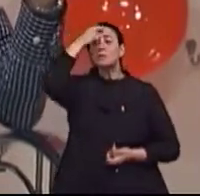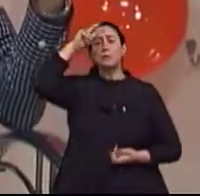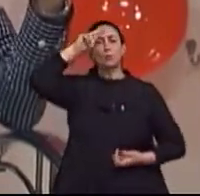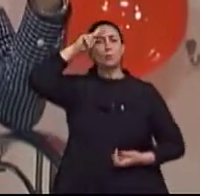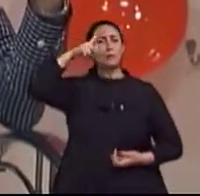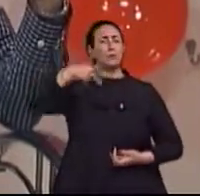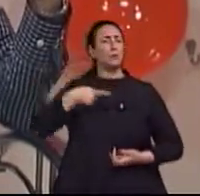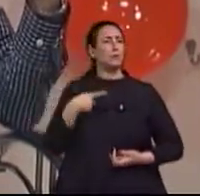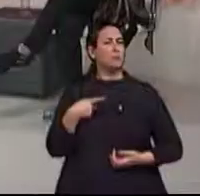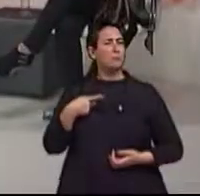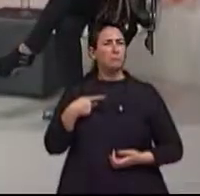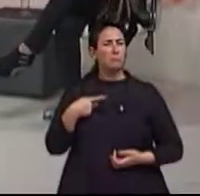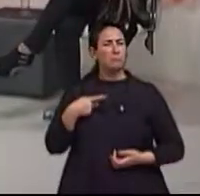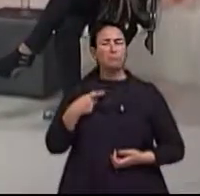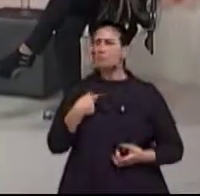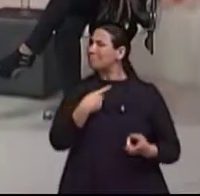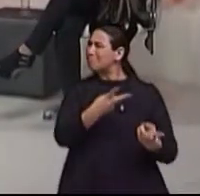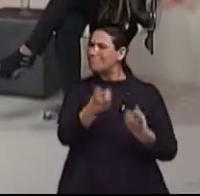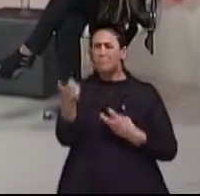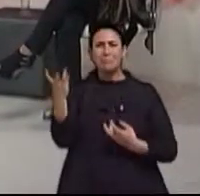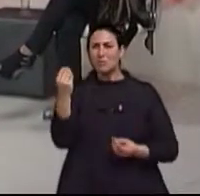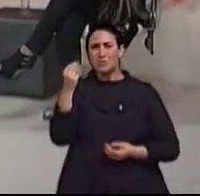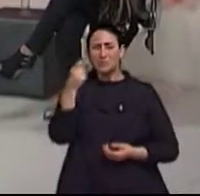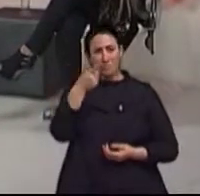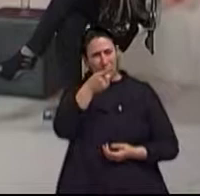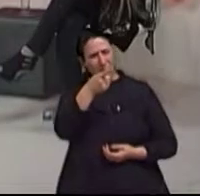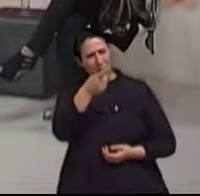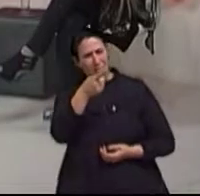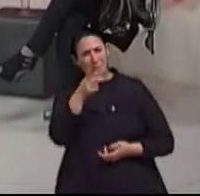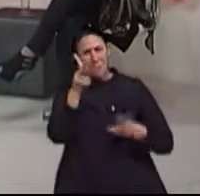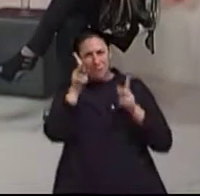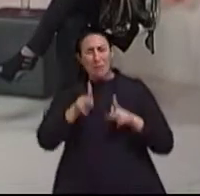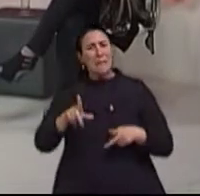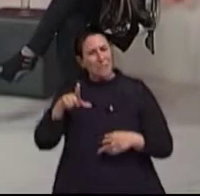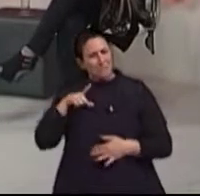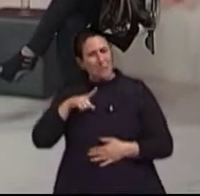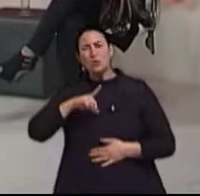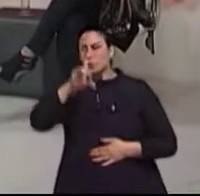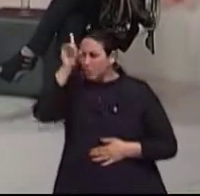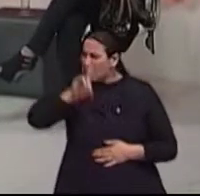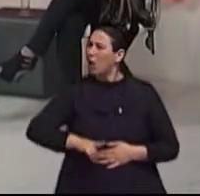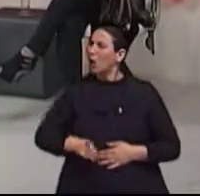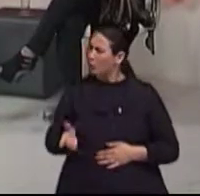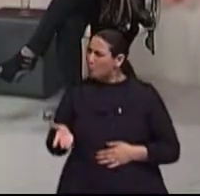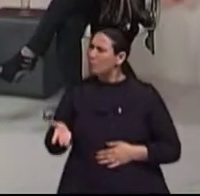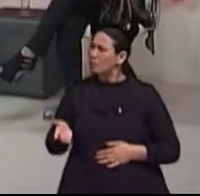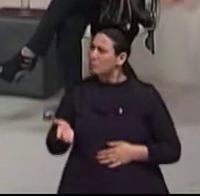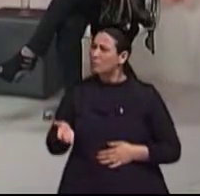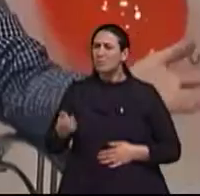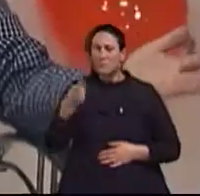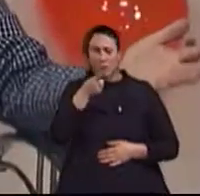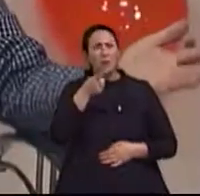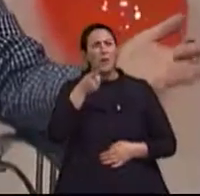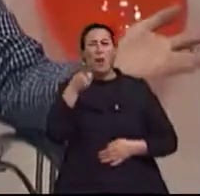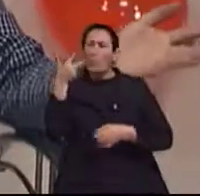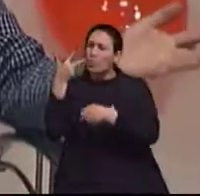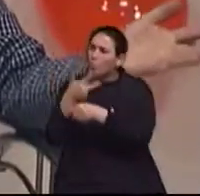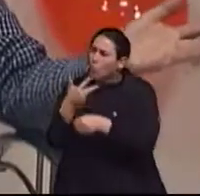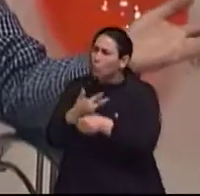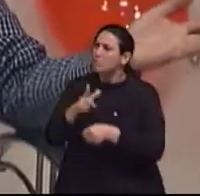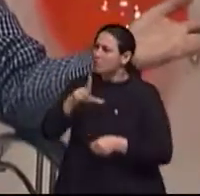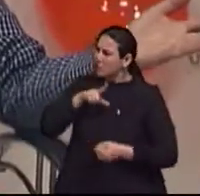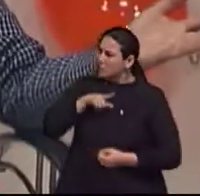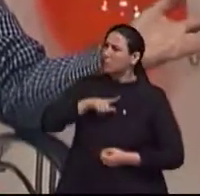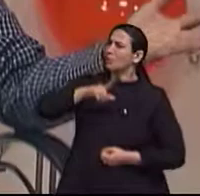Exato. Entra na questão, assim, o rapaz tem direito e por ter dificuldades, o idoso por ter